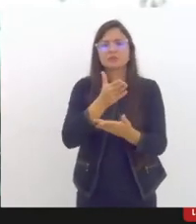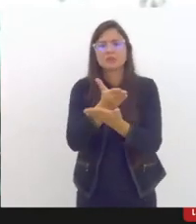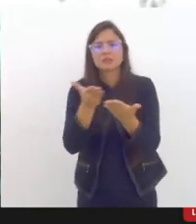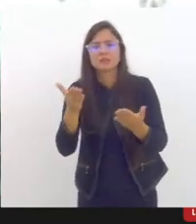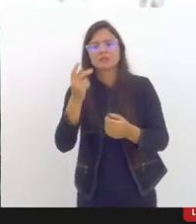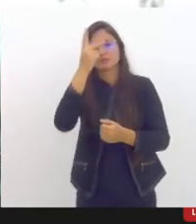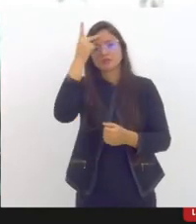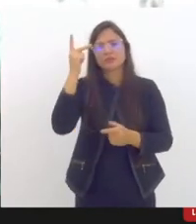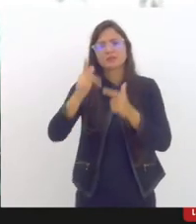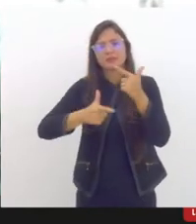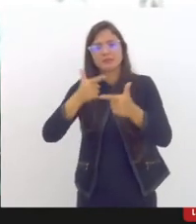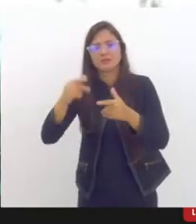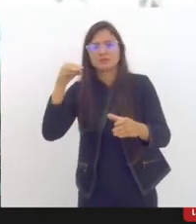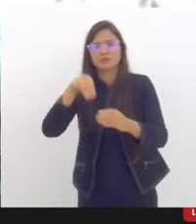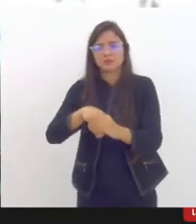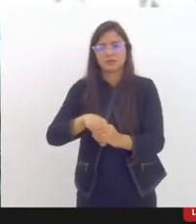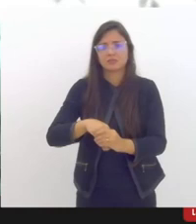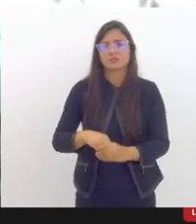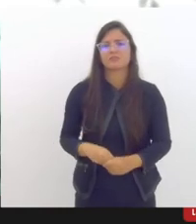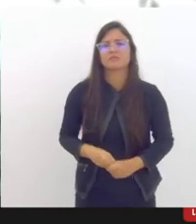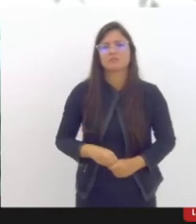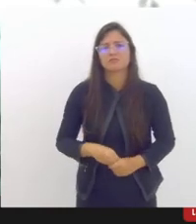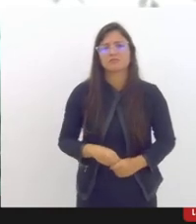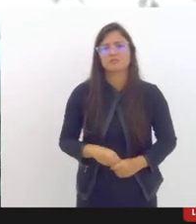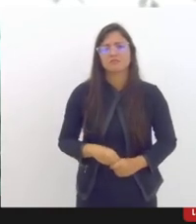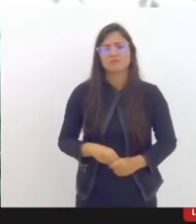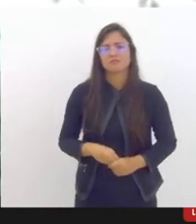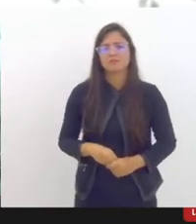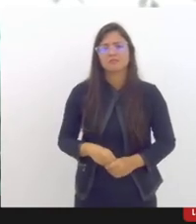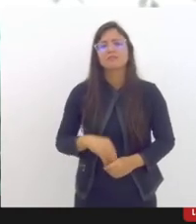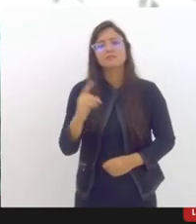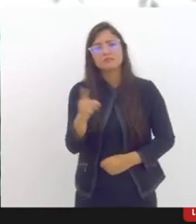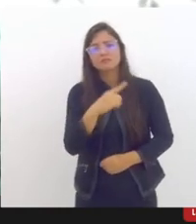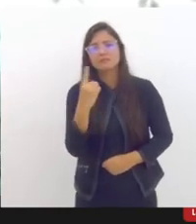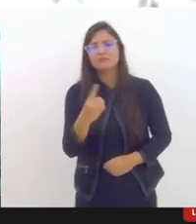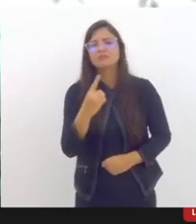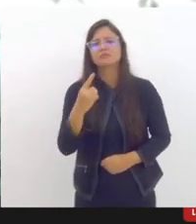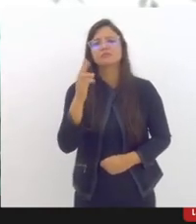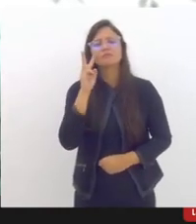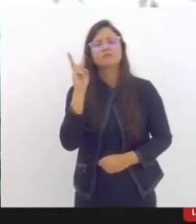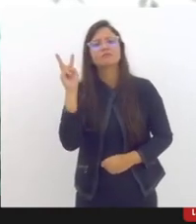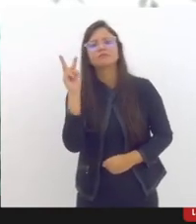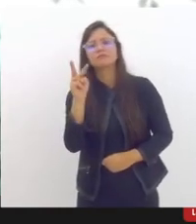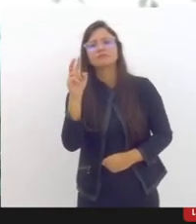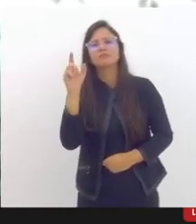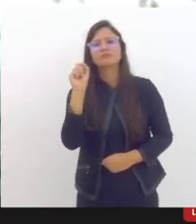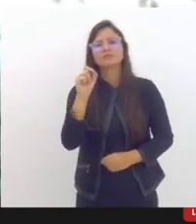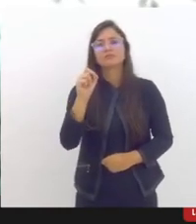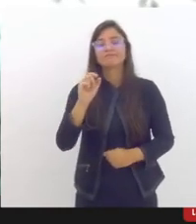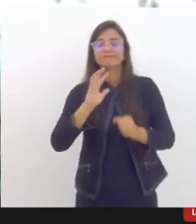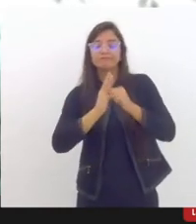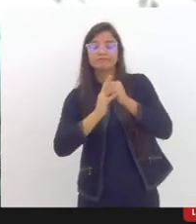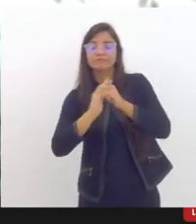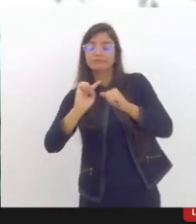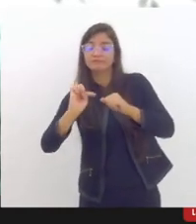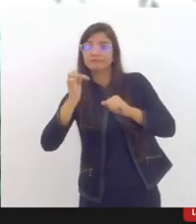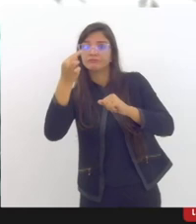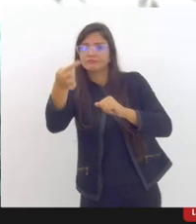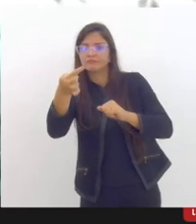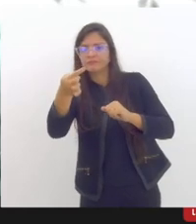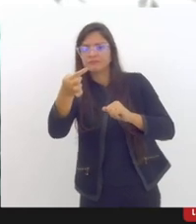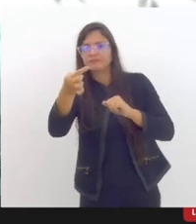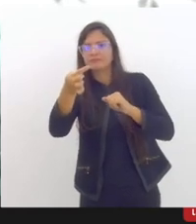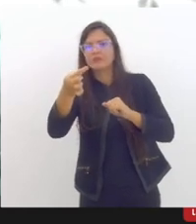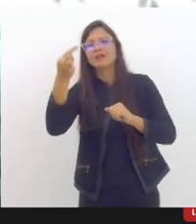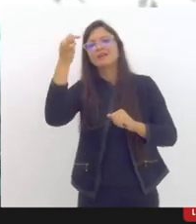política nesse contexto e com os desdobramentos do trabalho numa perspectiva pós-pandemia em um cenário de